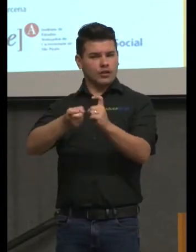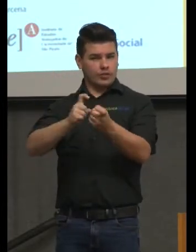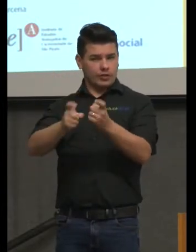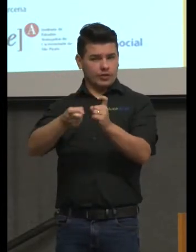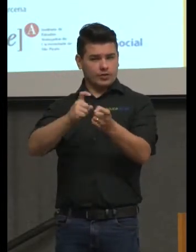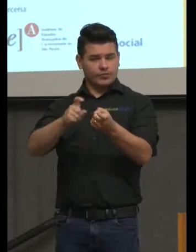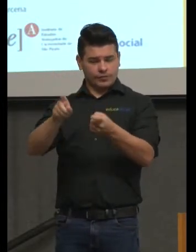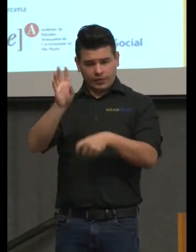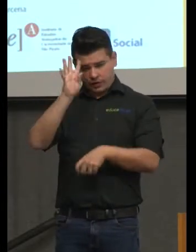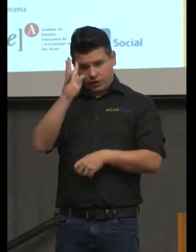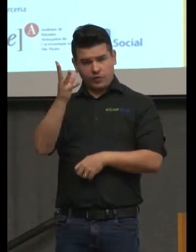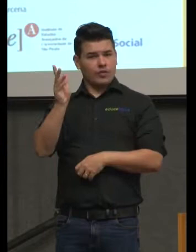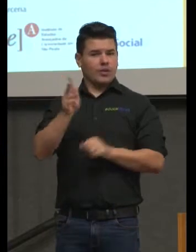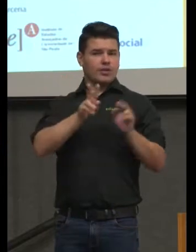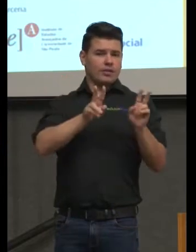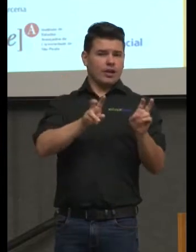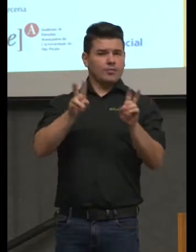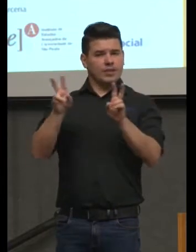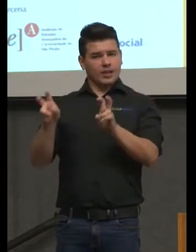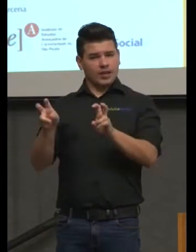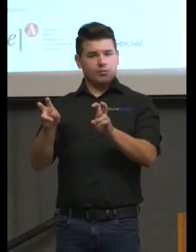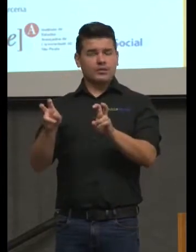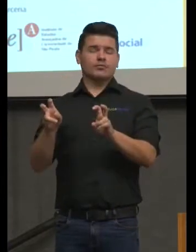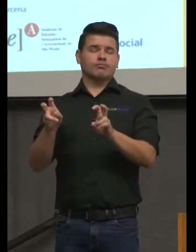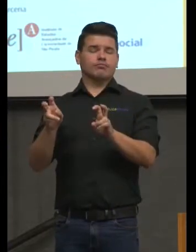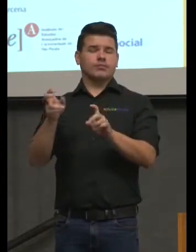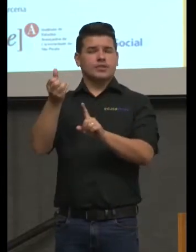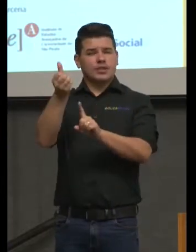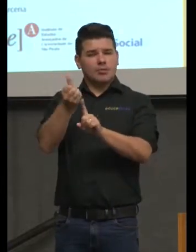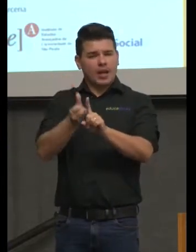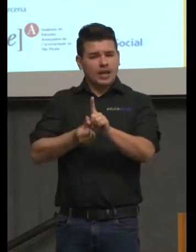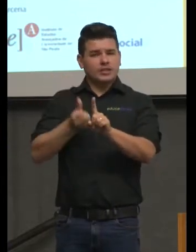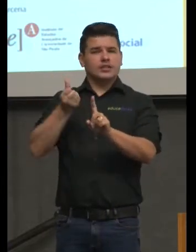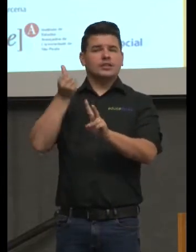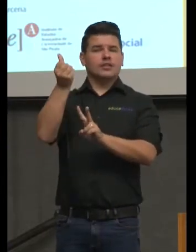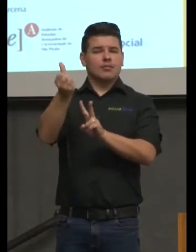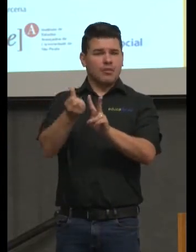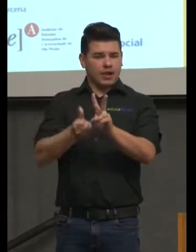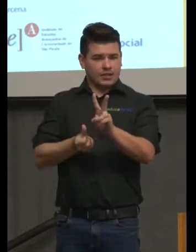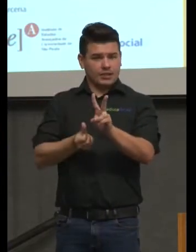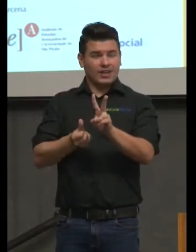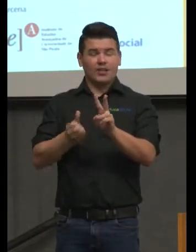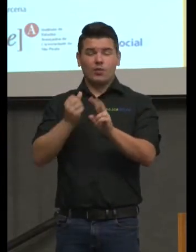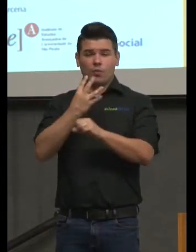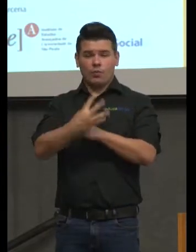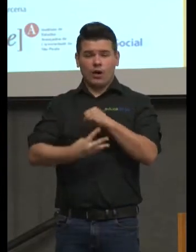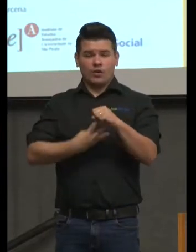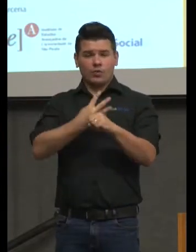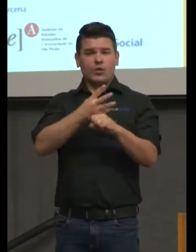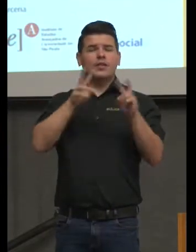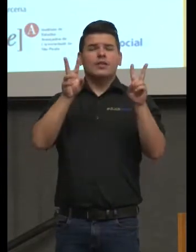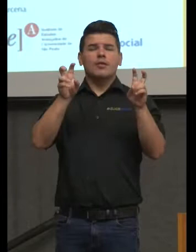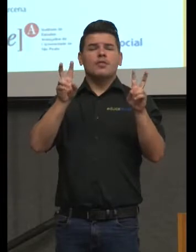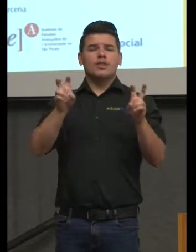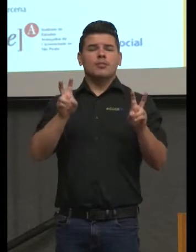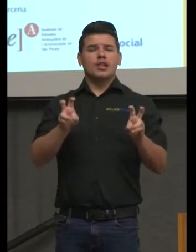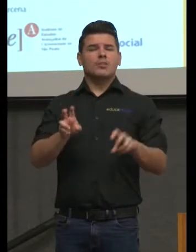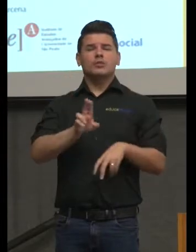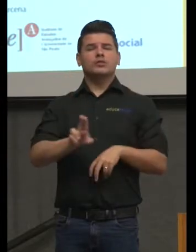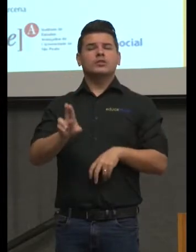sobre os temas do segundo semestre, os temas dos quatro anos. Então, isso já está